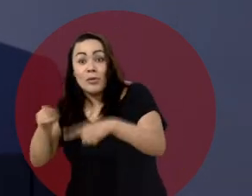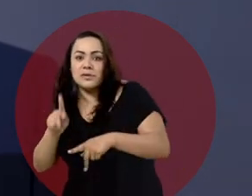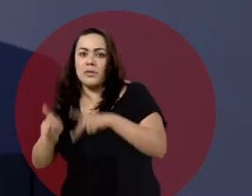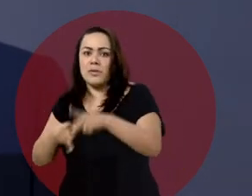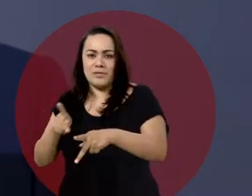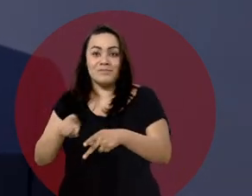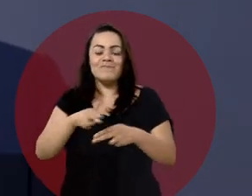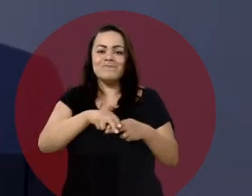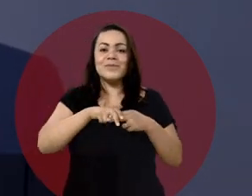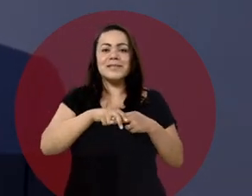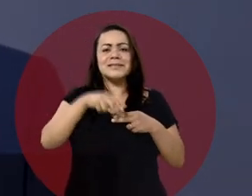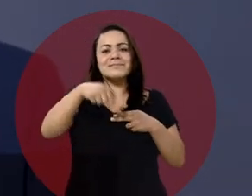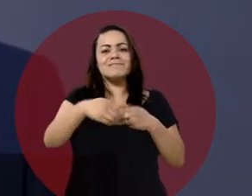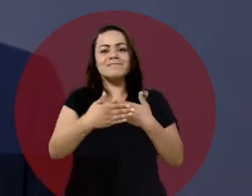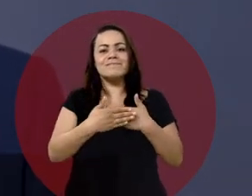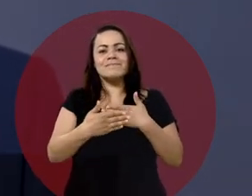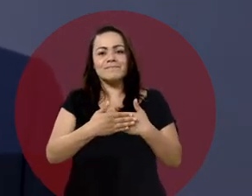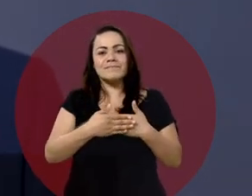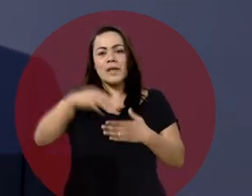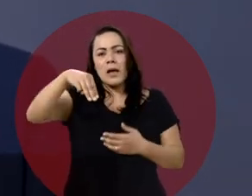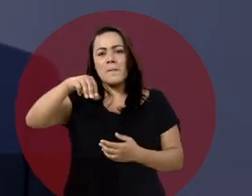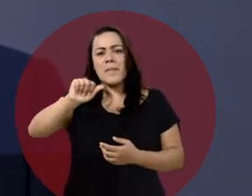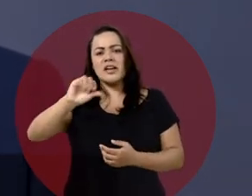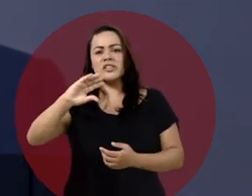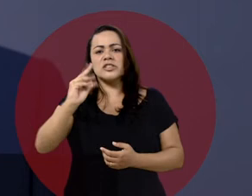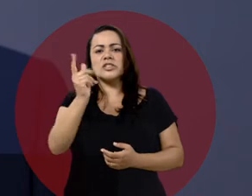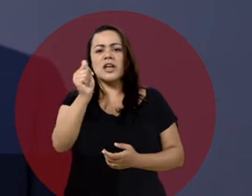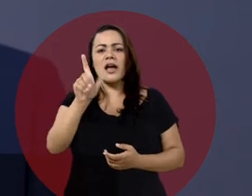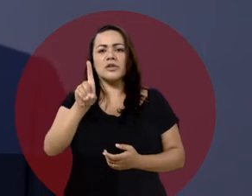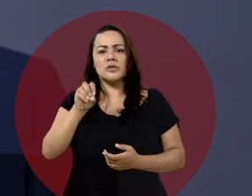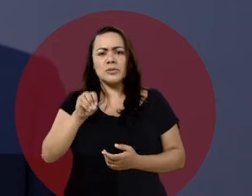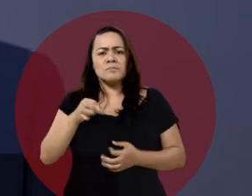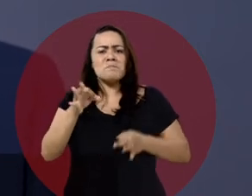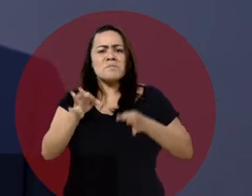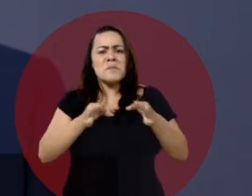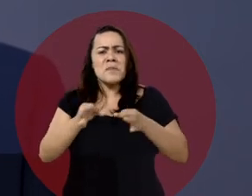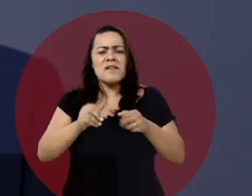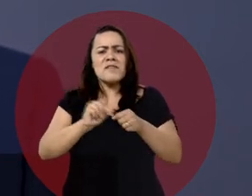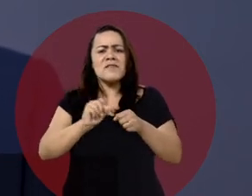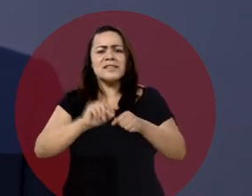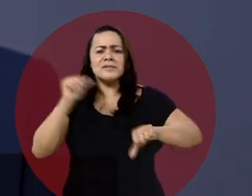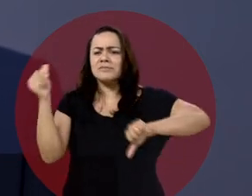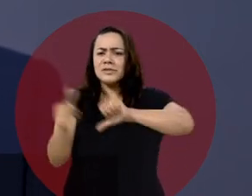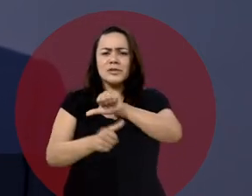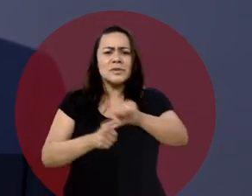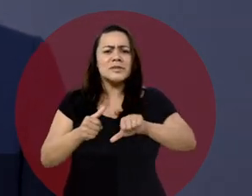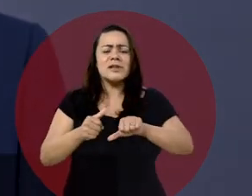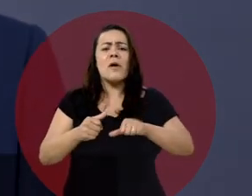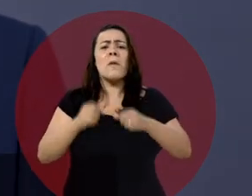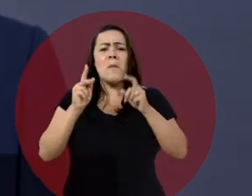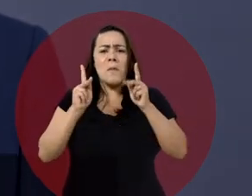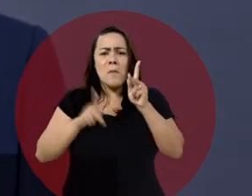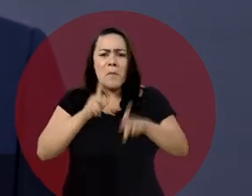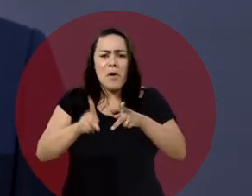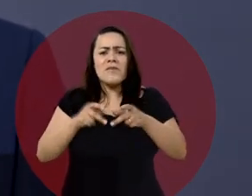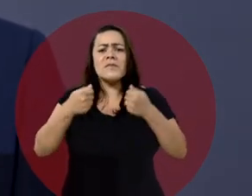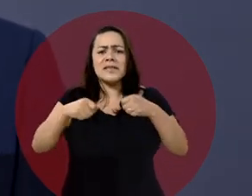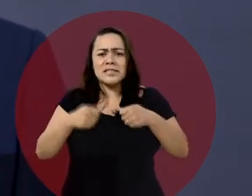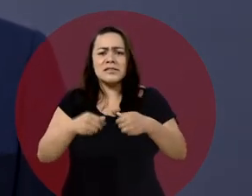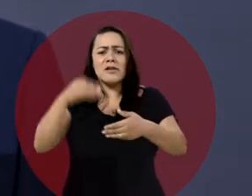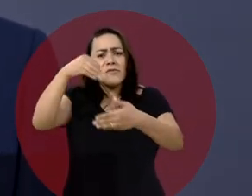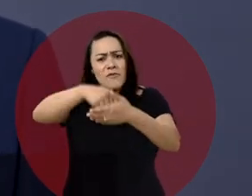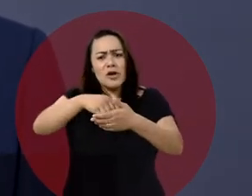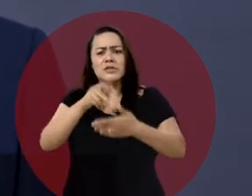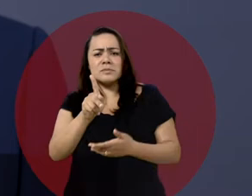Por isso, em Ribeirão Preto, Antônio Machado está preparado para fazer as mudanças que o nosso povo precisa. Vote no Partido dos